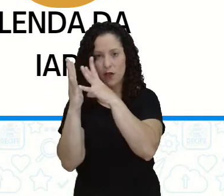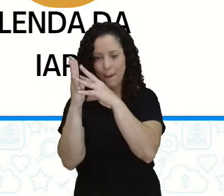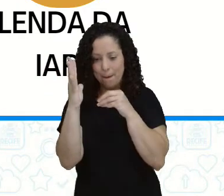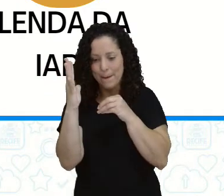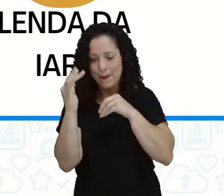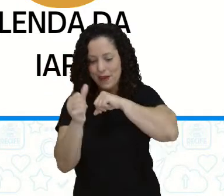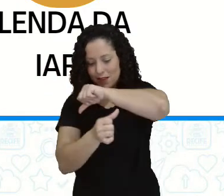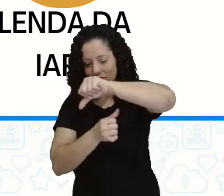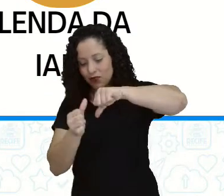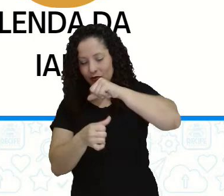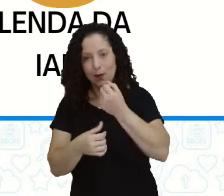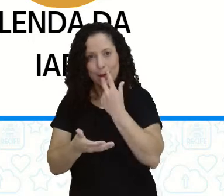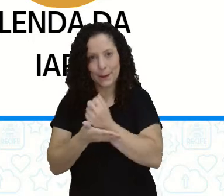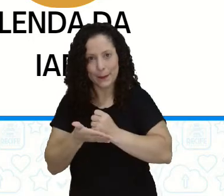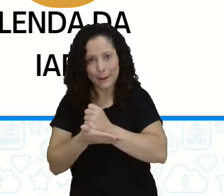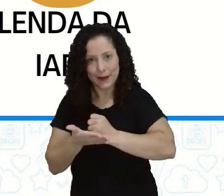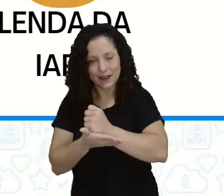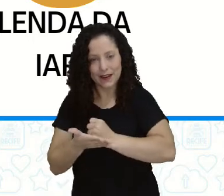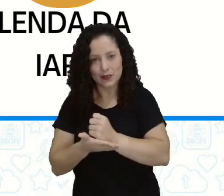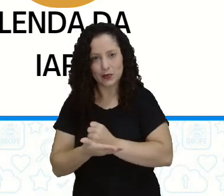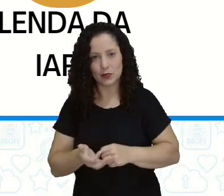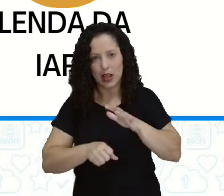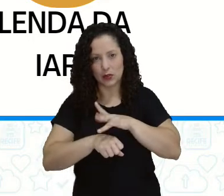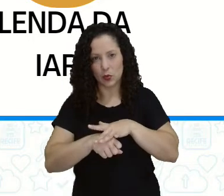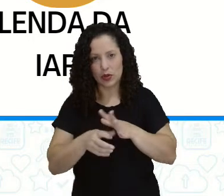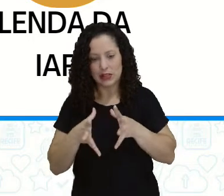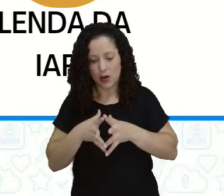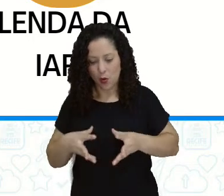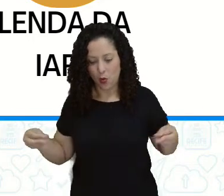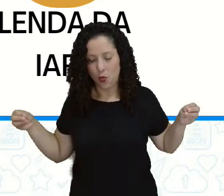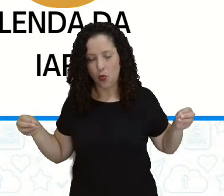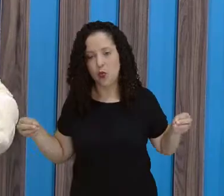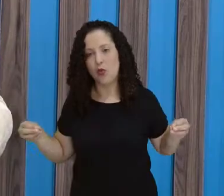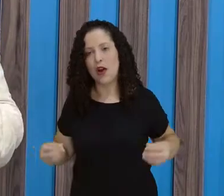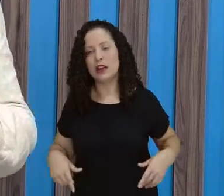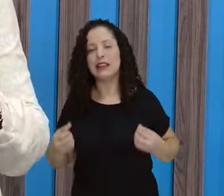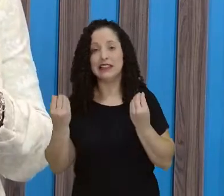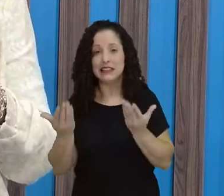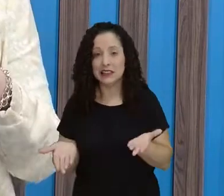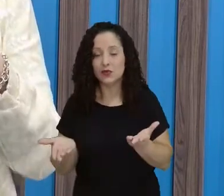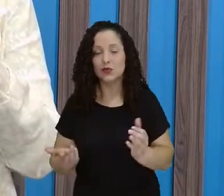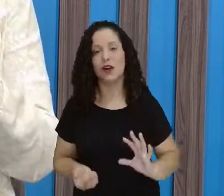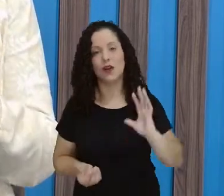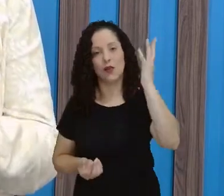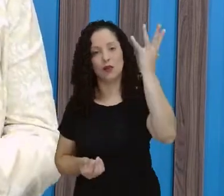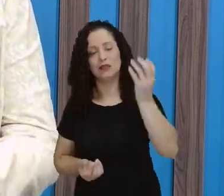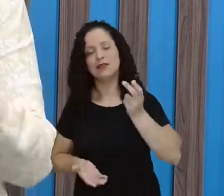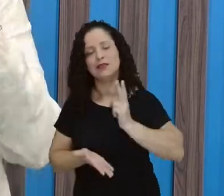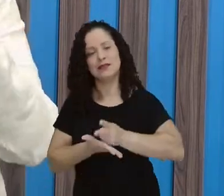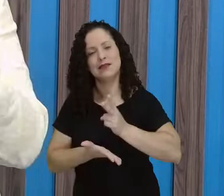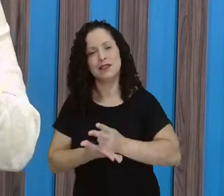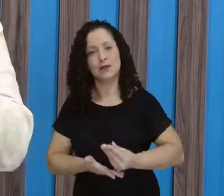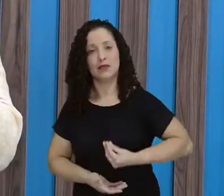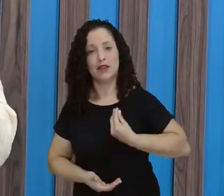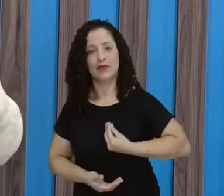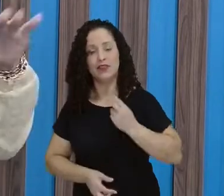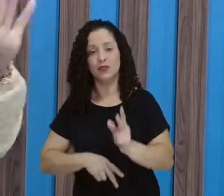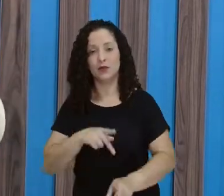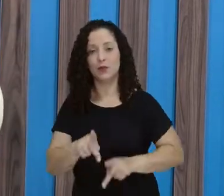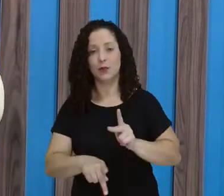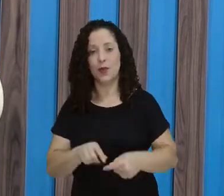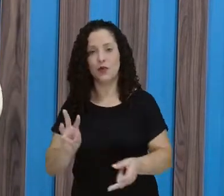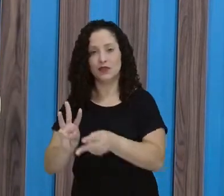além de muitos hábitos cotidianos dos povos indígenas. Eles estão diretamente ligados à natureza.